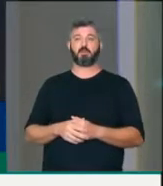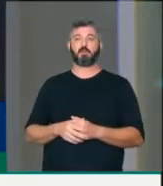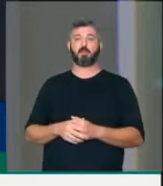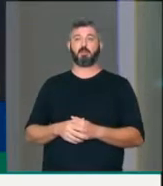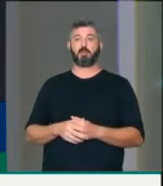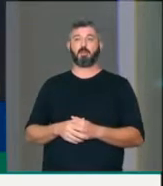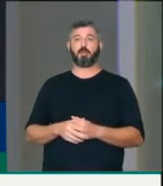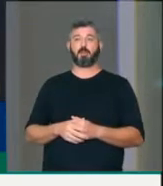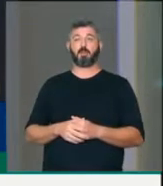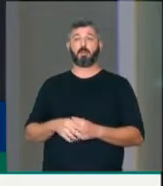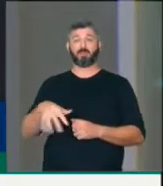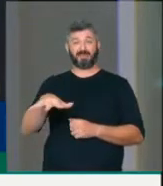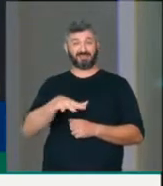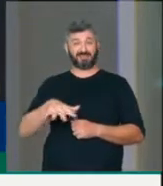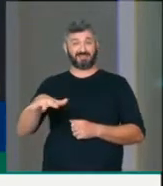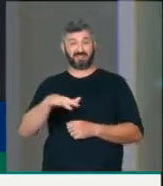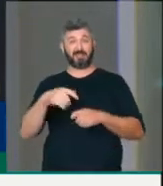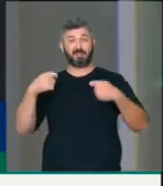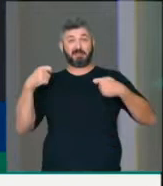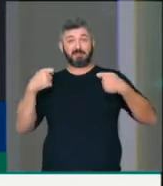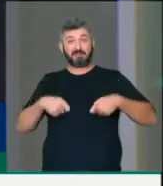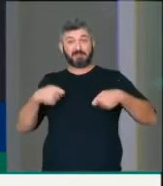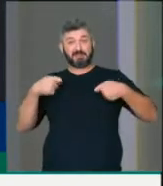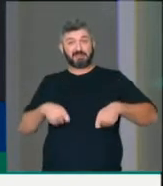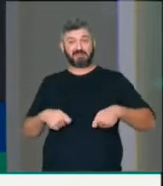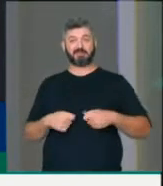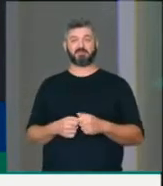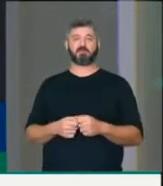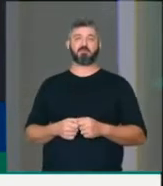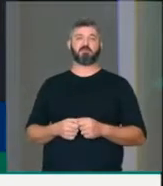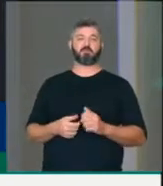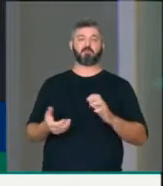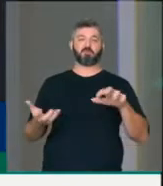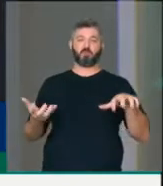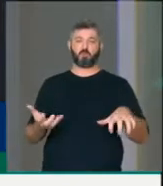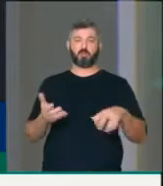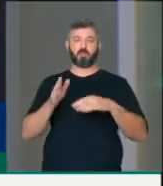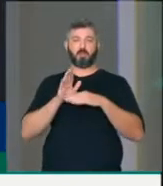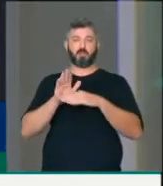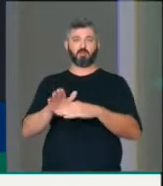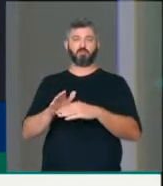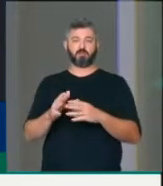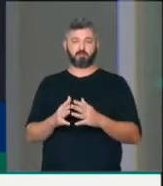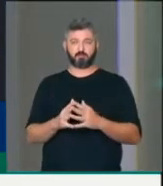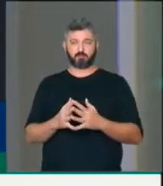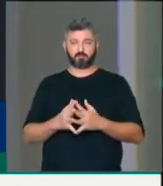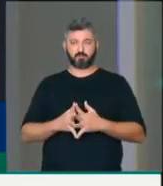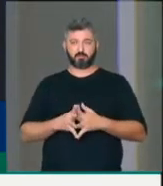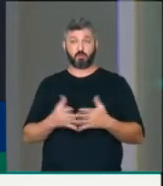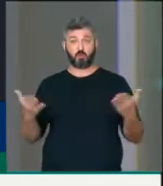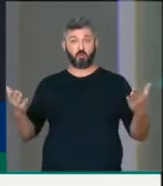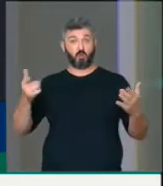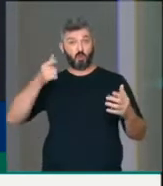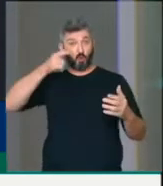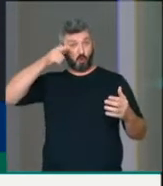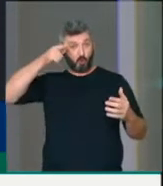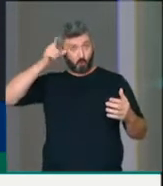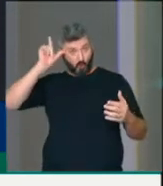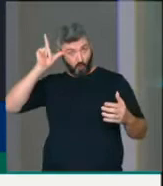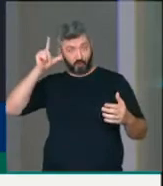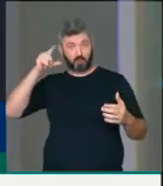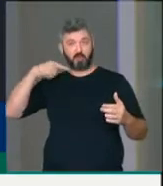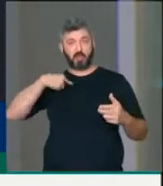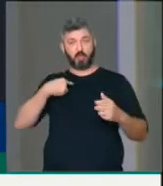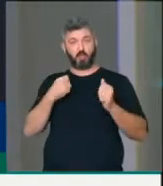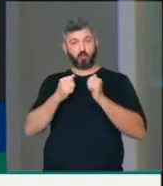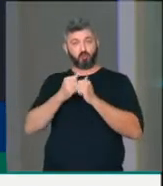Esse setor precisa do Parlamento Brasileiro. Nós estivemos ontem, eu